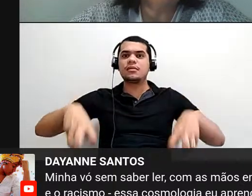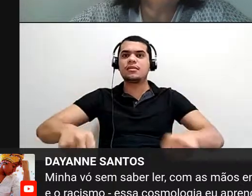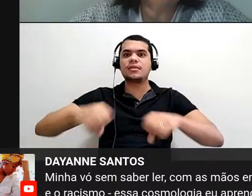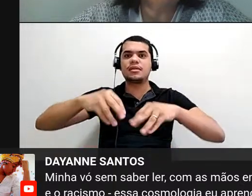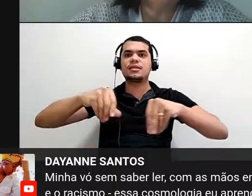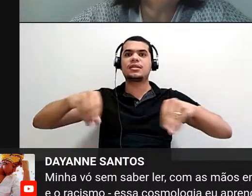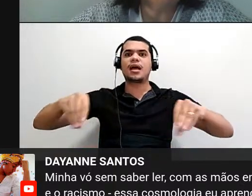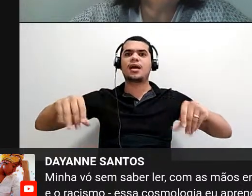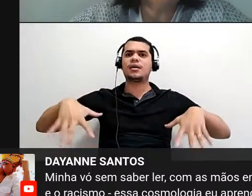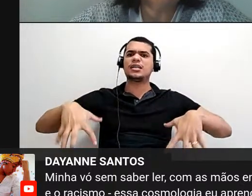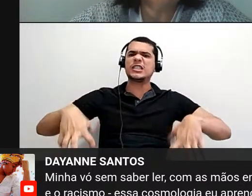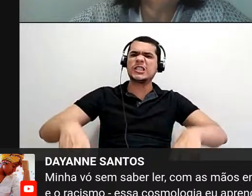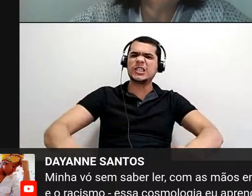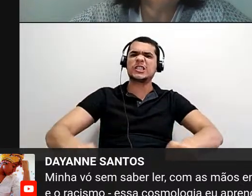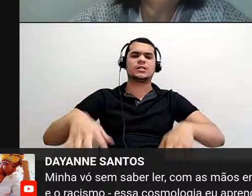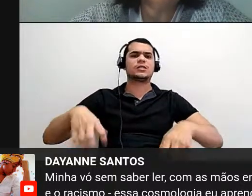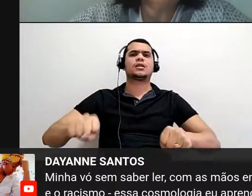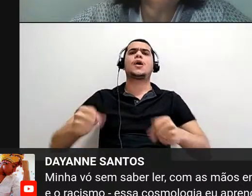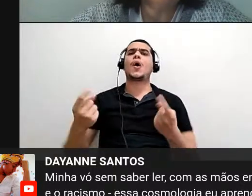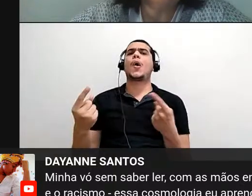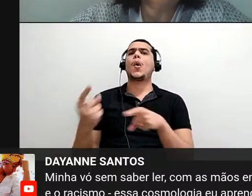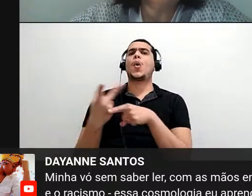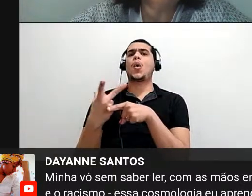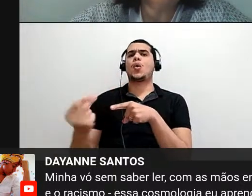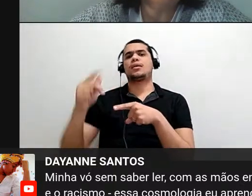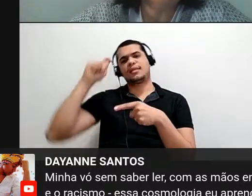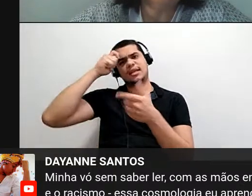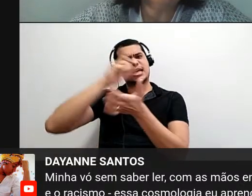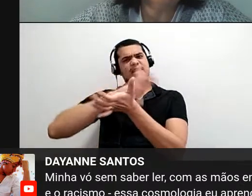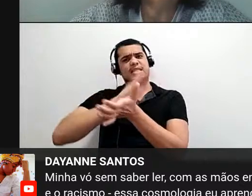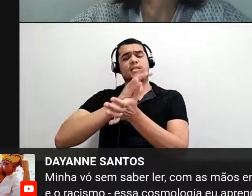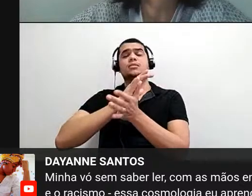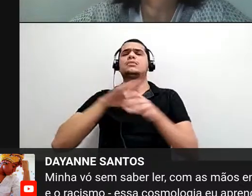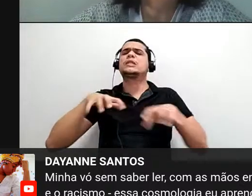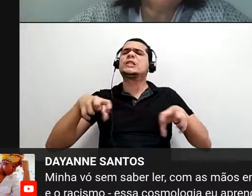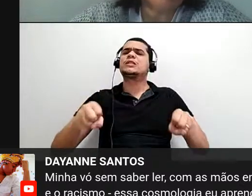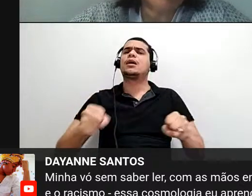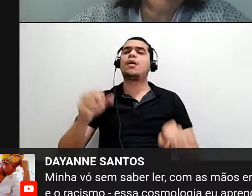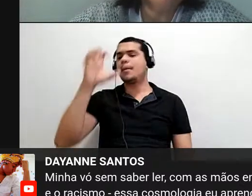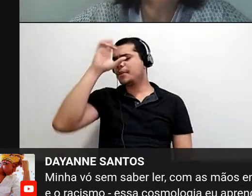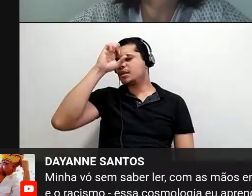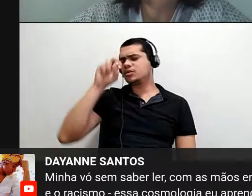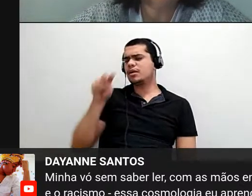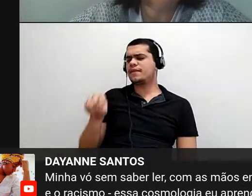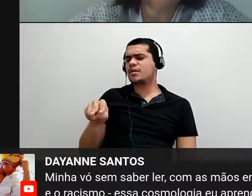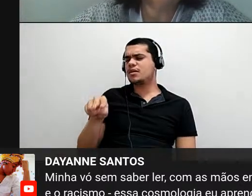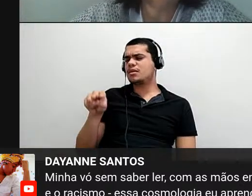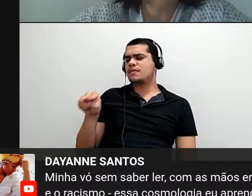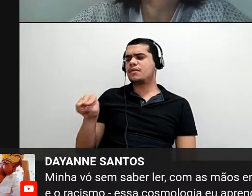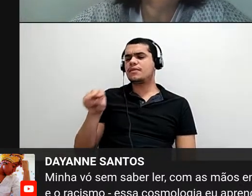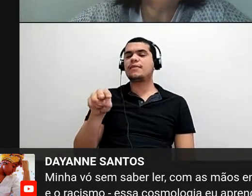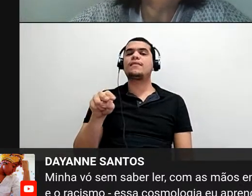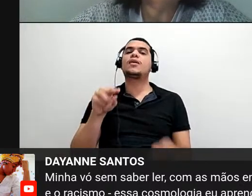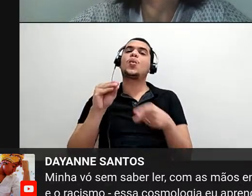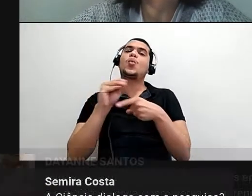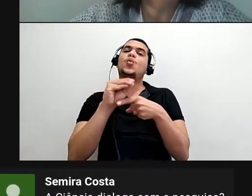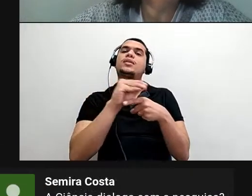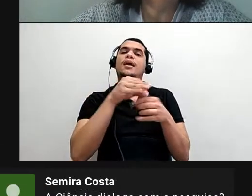branquitude e o racismo. Essa cosmologia eu aprendi em silêncio vendo ela cuidar das plantas.